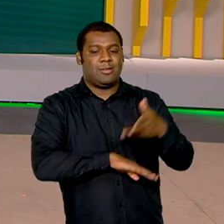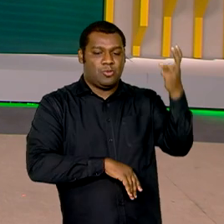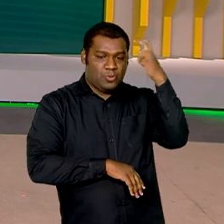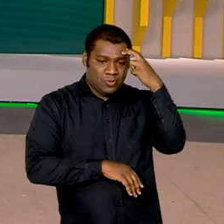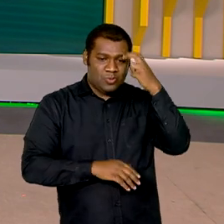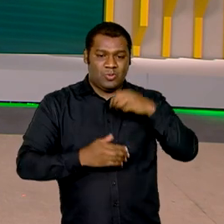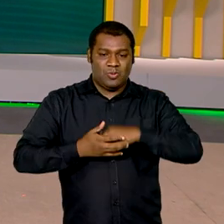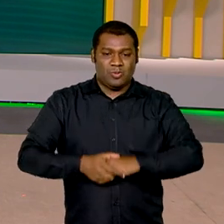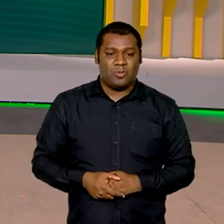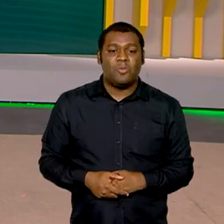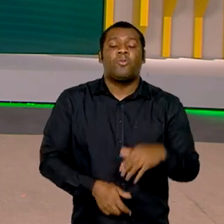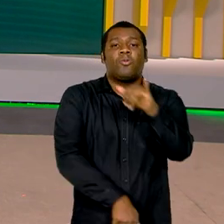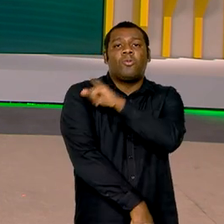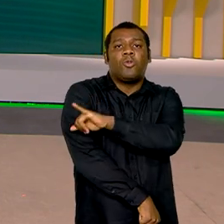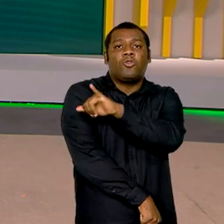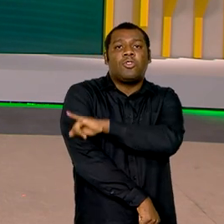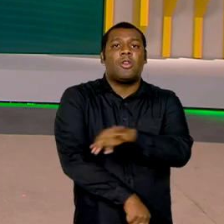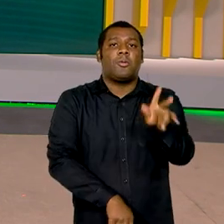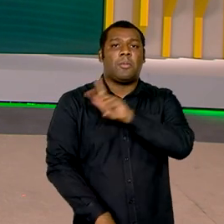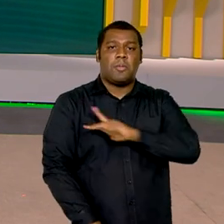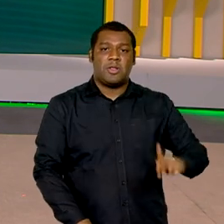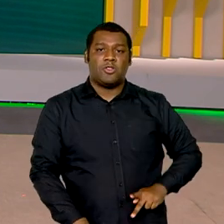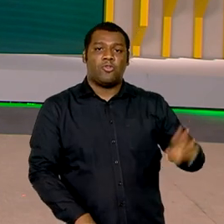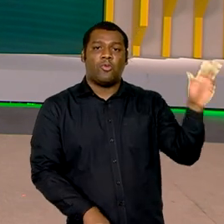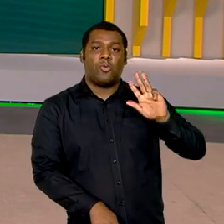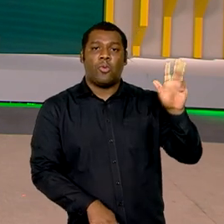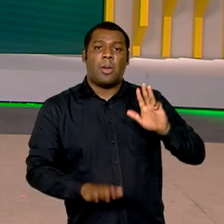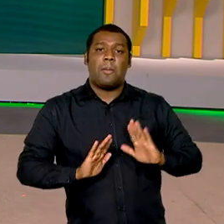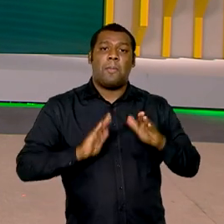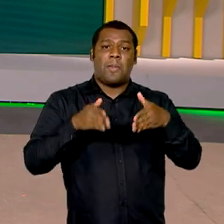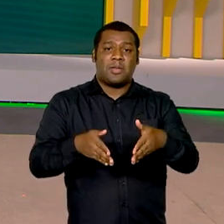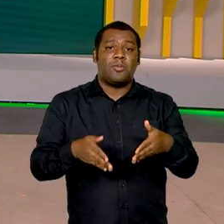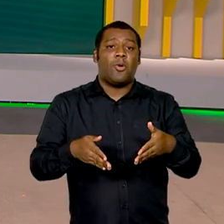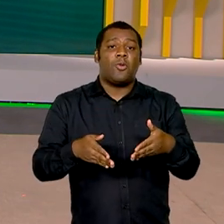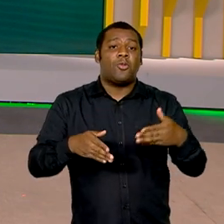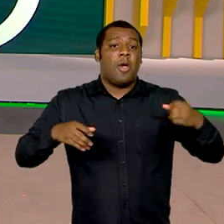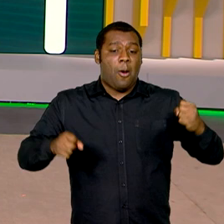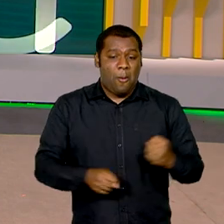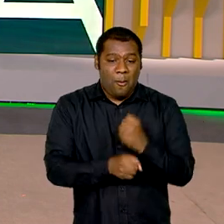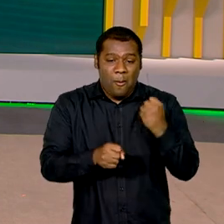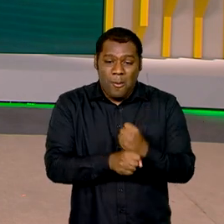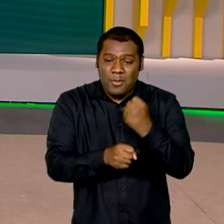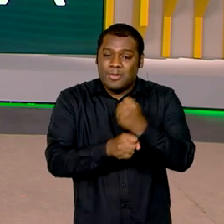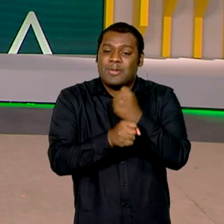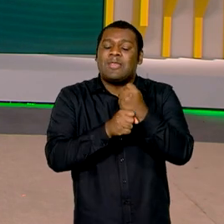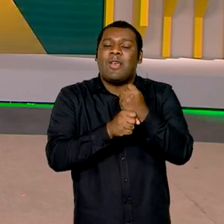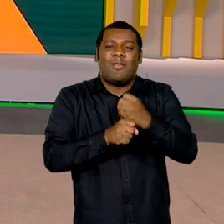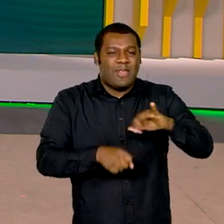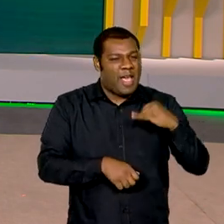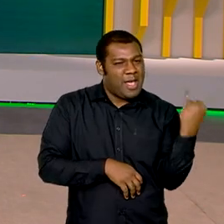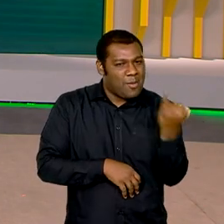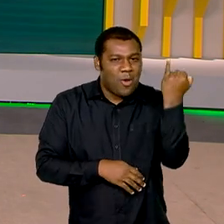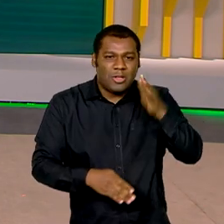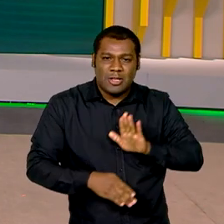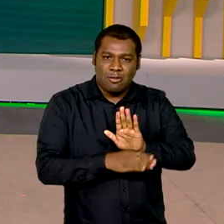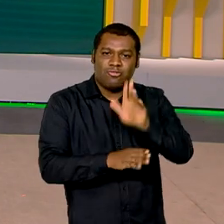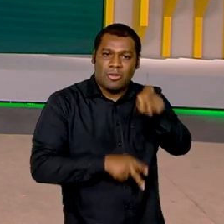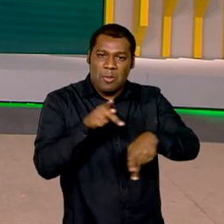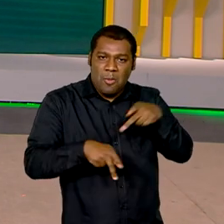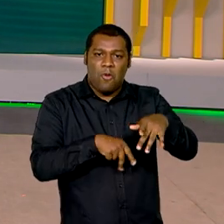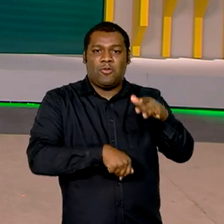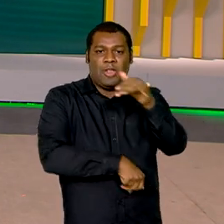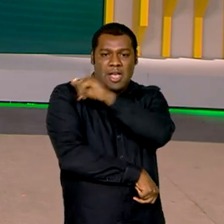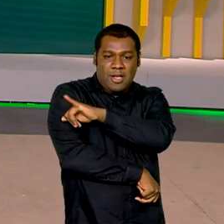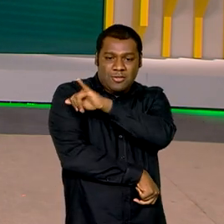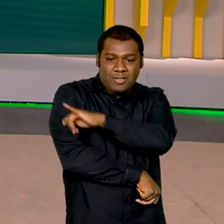E ainda no Rio de Janeiro, o presidente Lula participou da inauguração de uma obra fundamental para a população da cidade, o